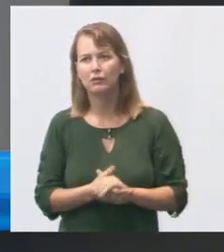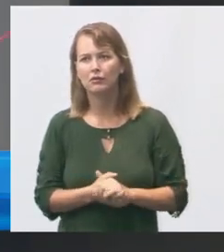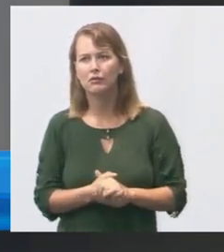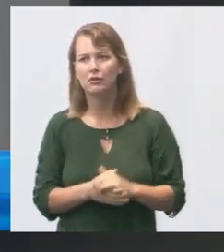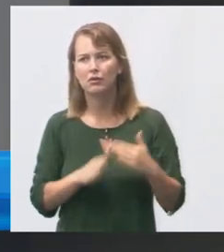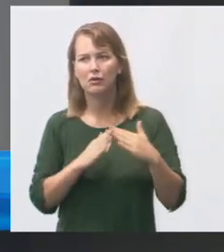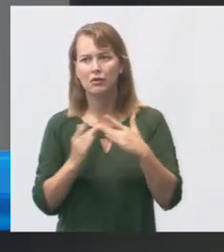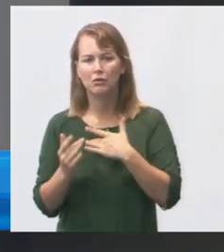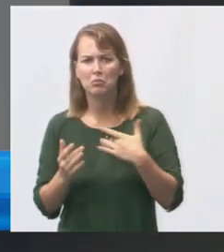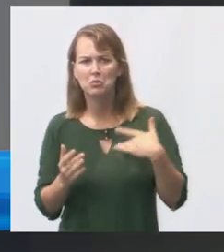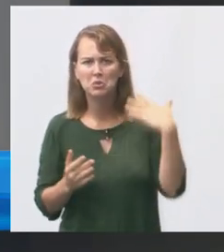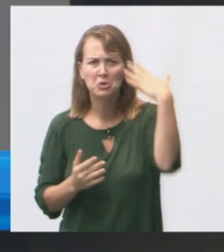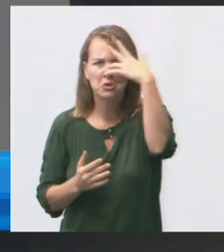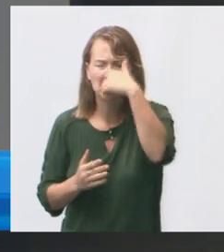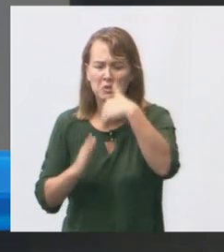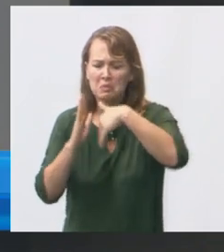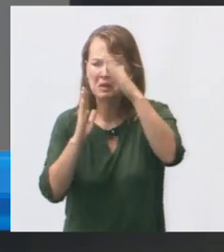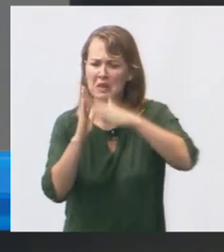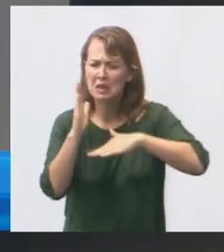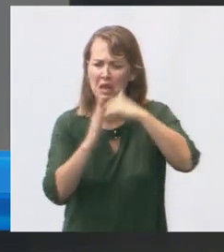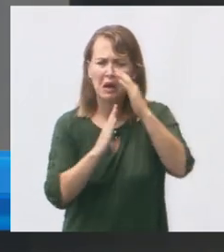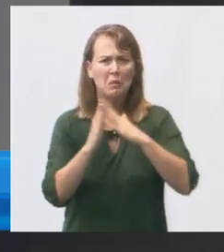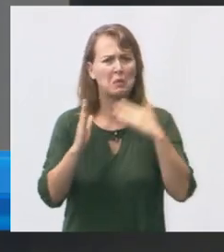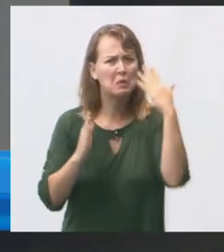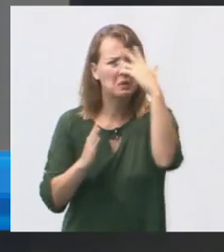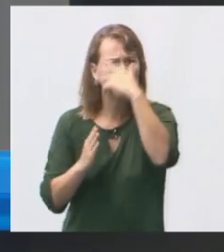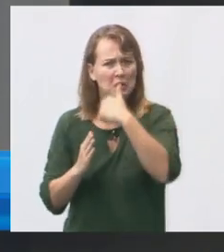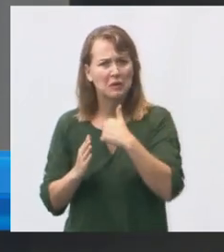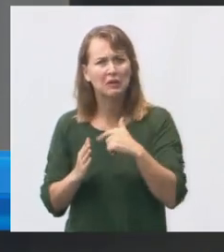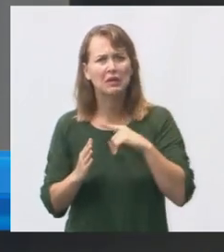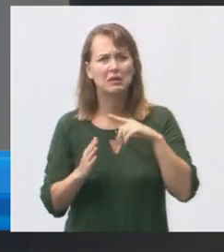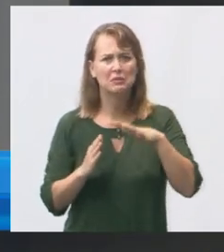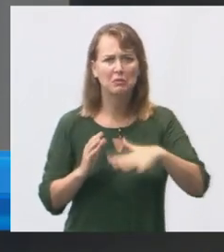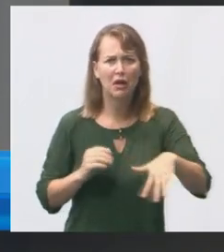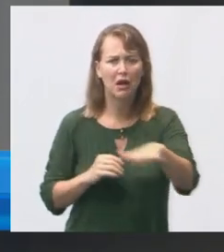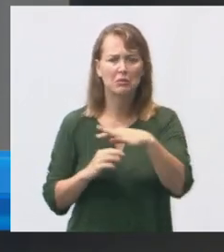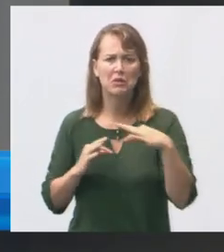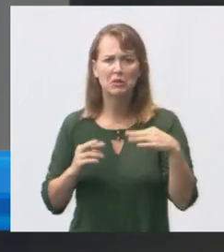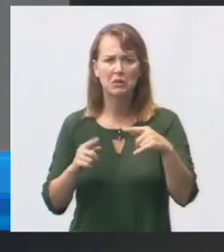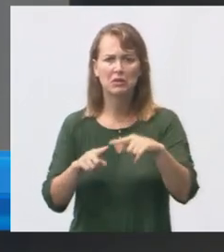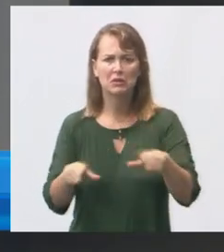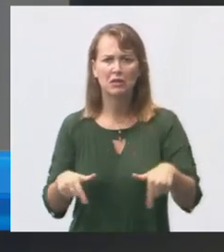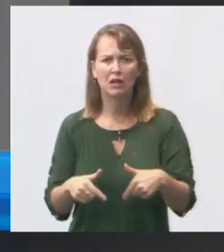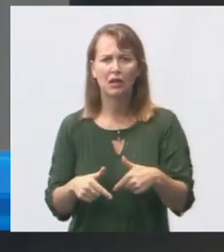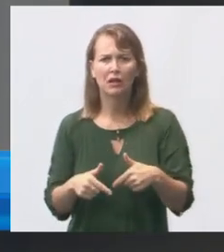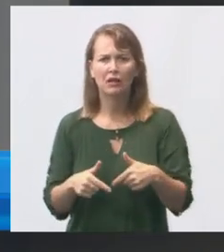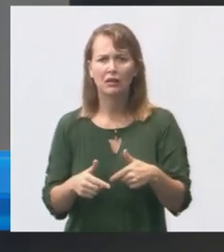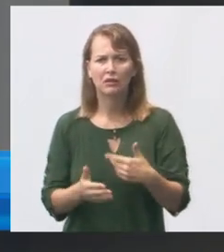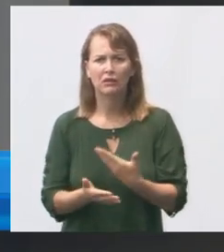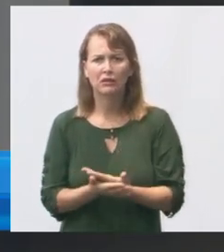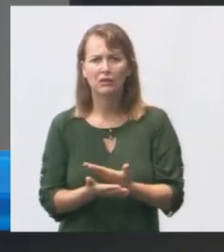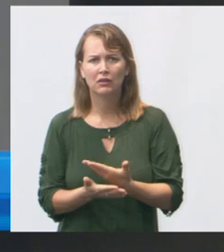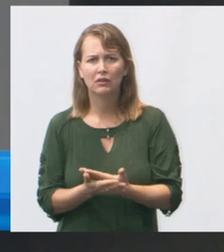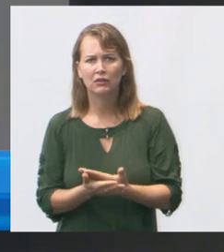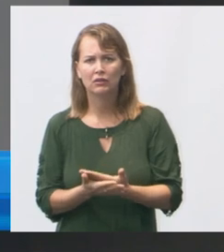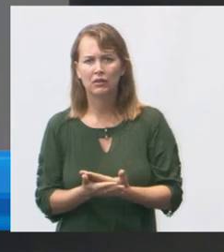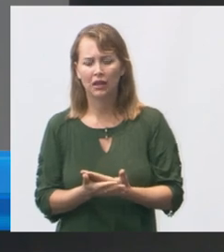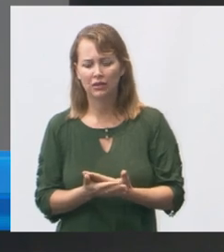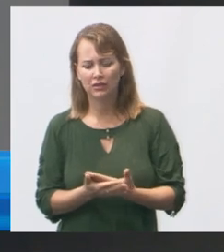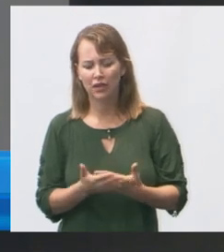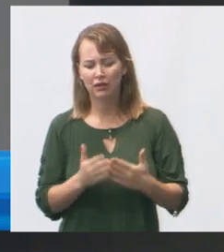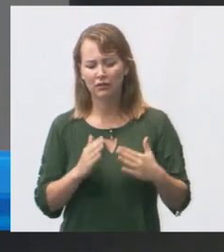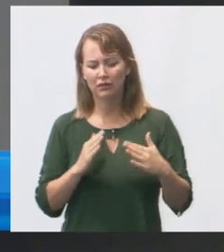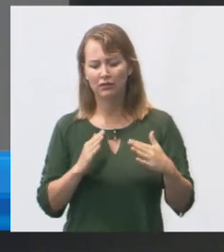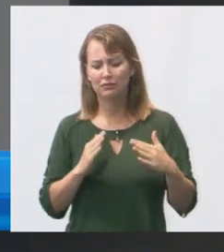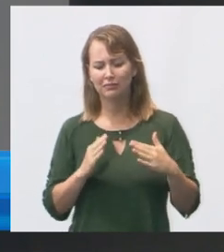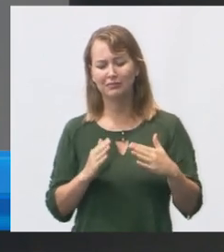unidade tá muito bonita pintadinha tudo funcionando bem tem espaço pra todas as salas de aula muito boa essa unidade de saúde aqui olha